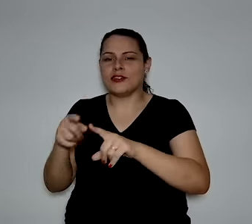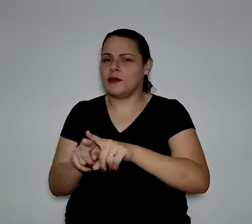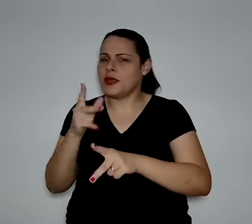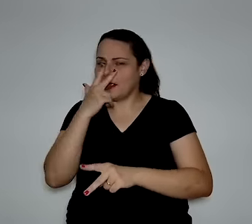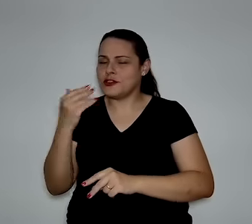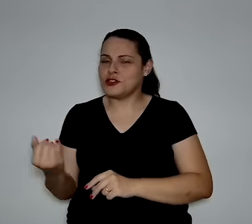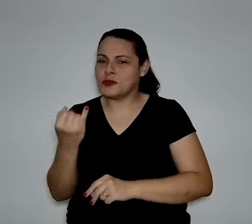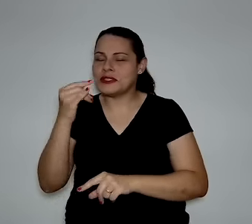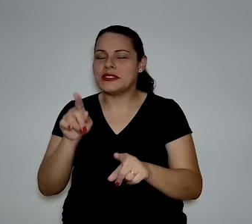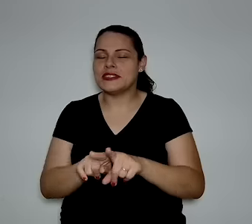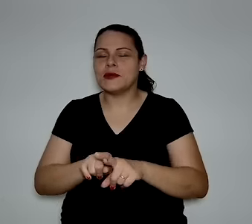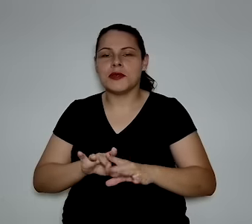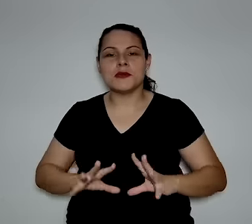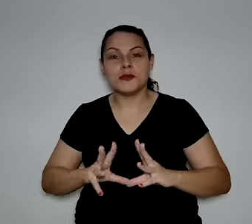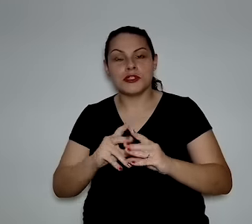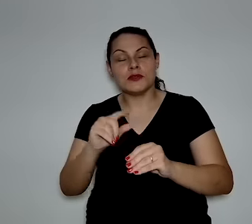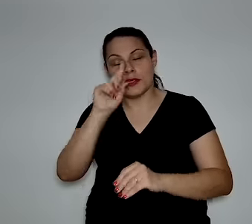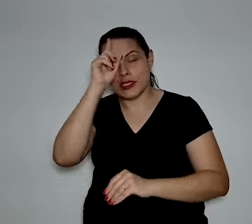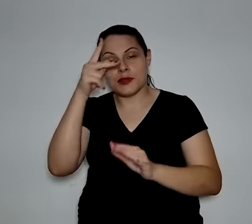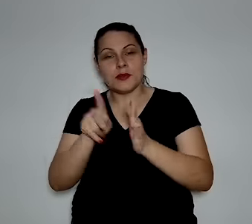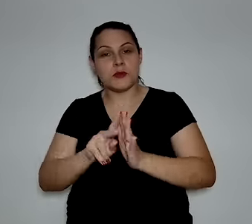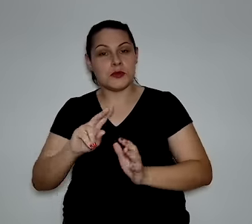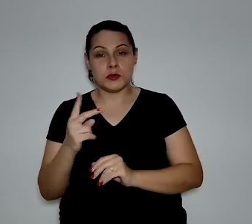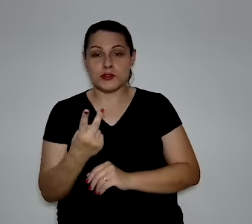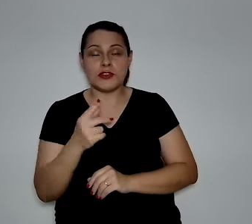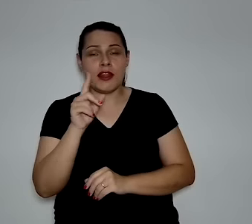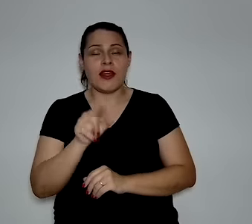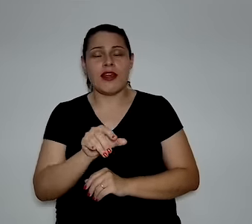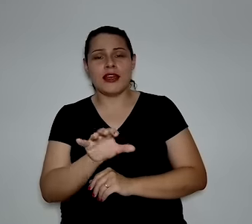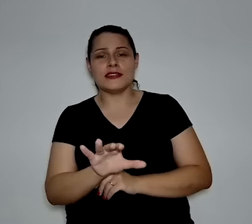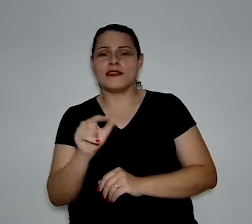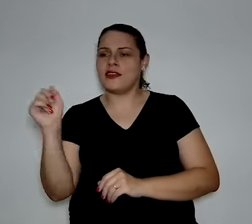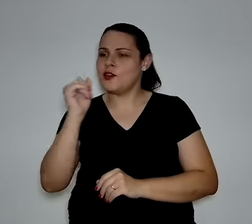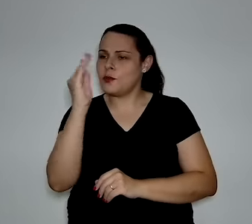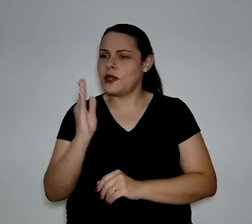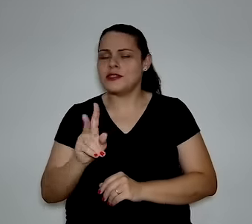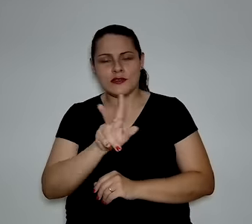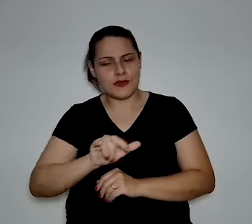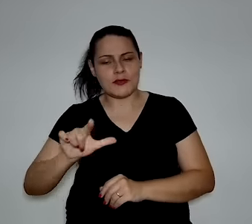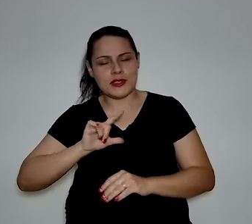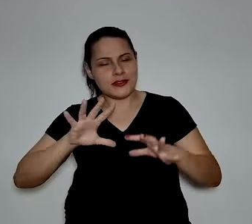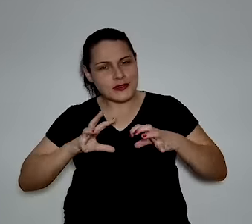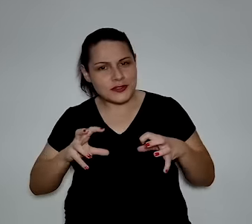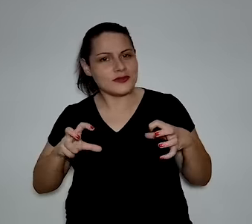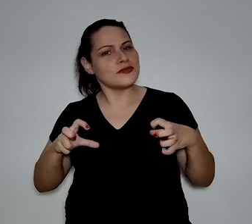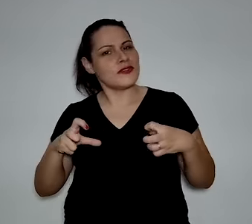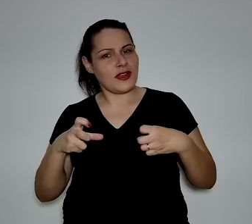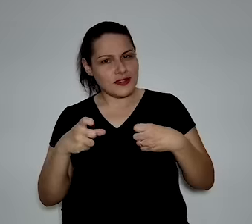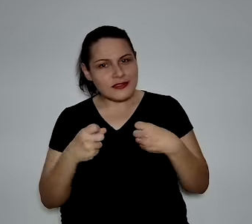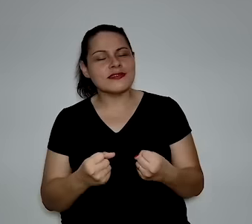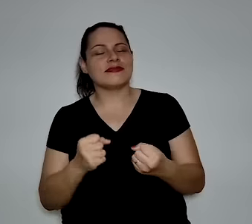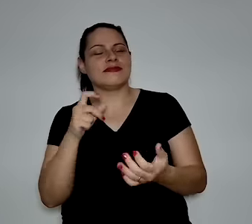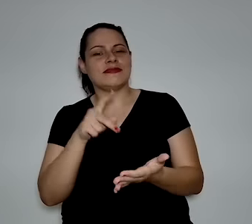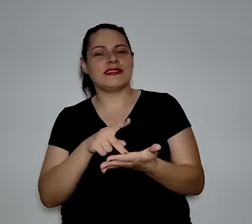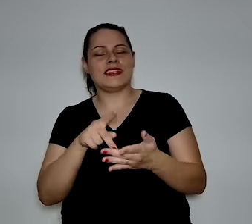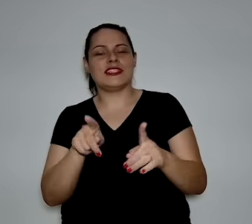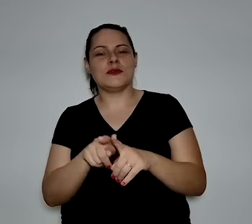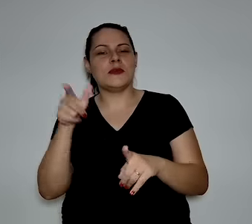eu acho isso importantíssimo, e esse caso do hidrogênio é aquela coisa, o Brasil vai ter que realmente se esforçar